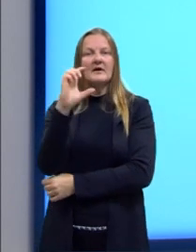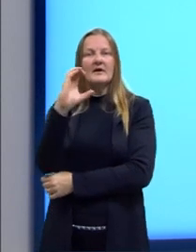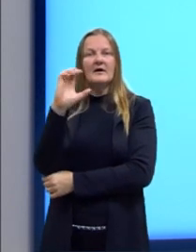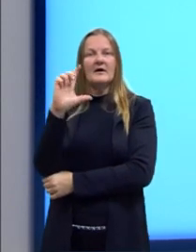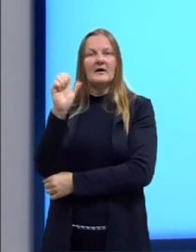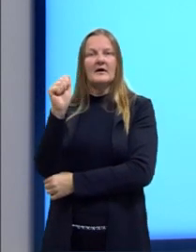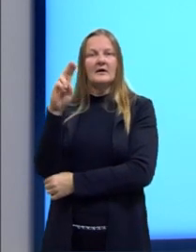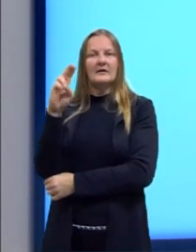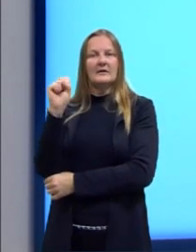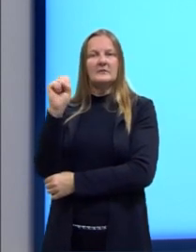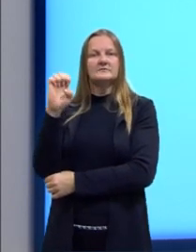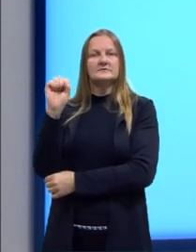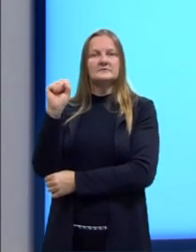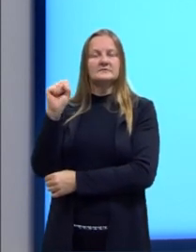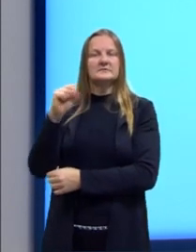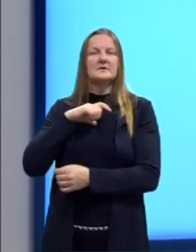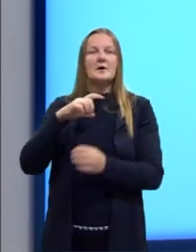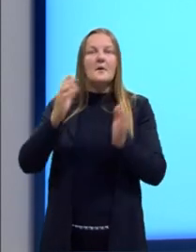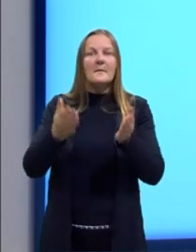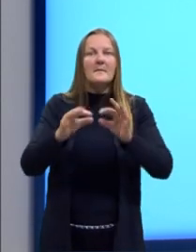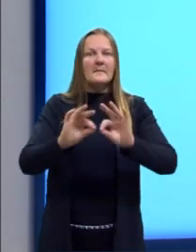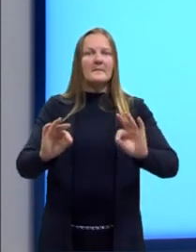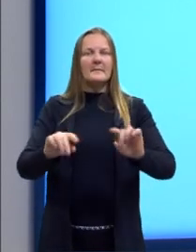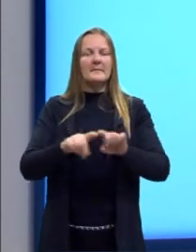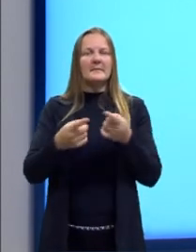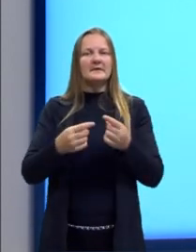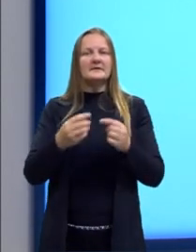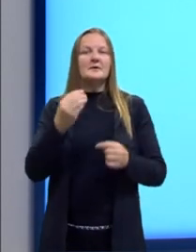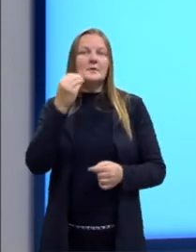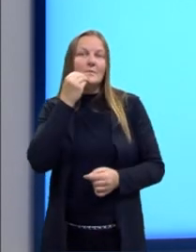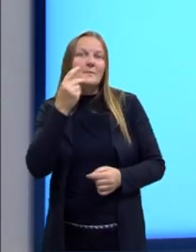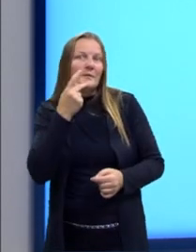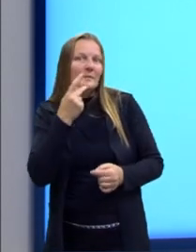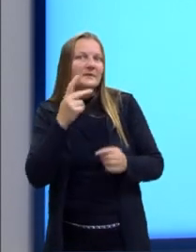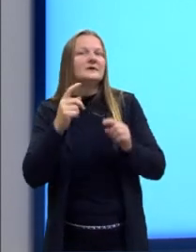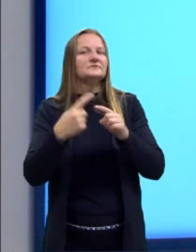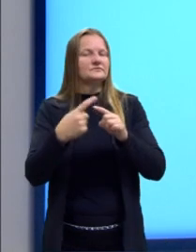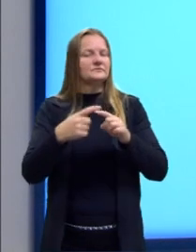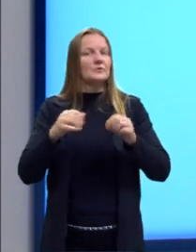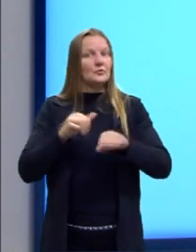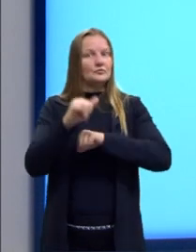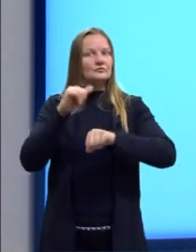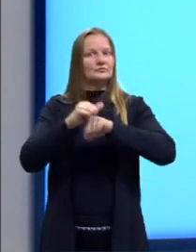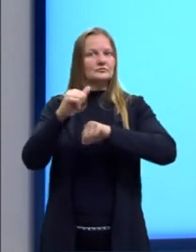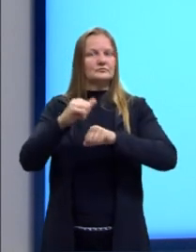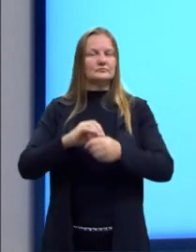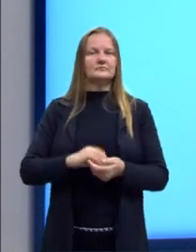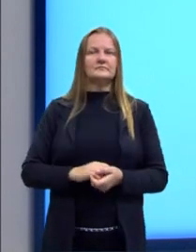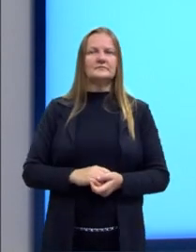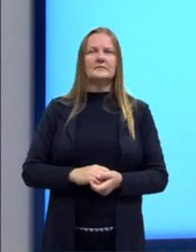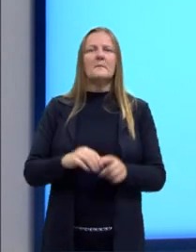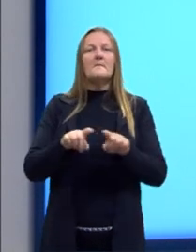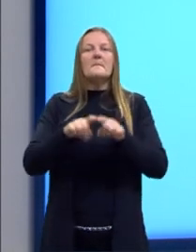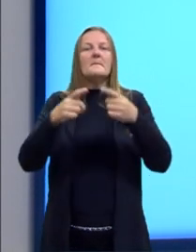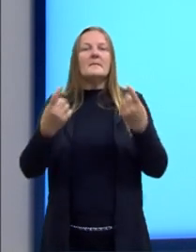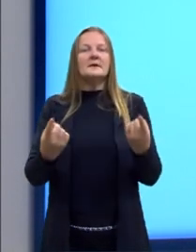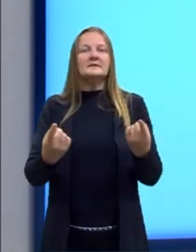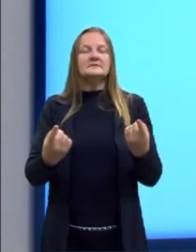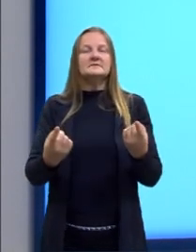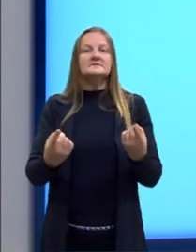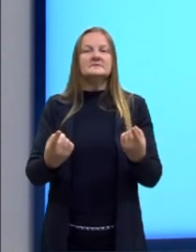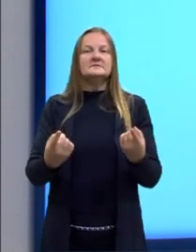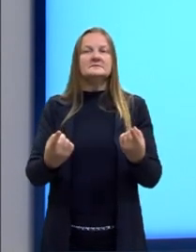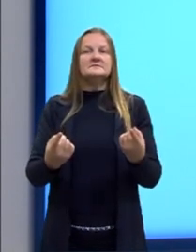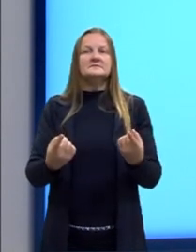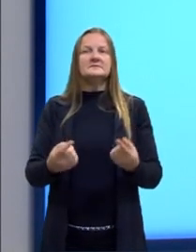está no presente, ela continua no presente, porque é uma probabilidade ainda boa de acontecer. Porém, a minha